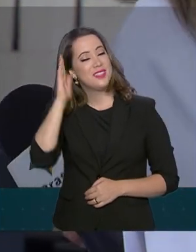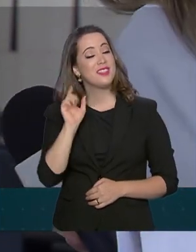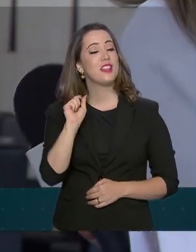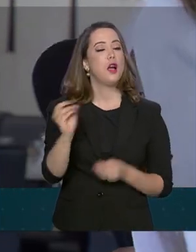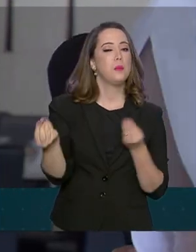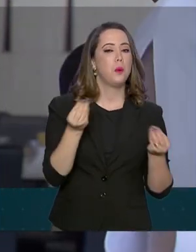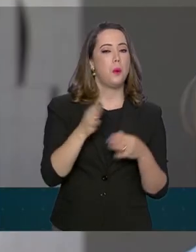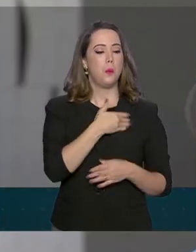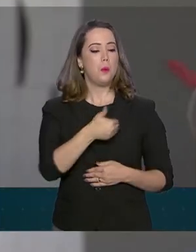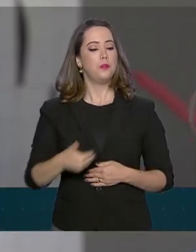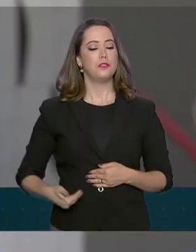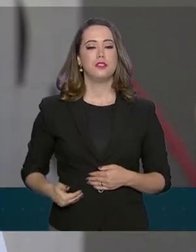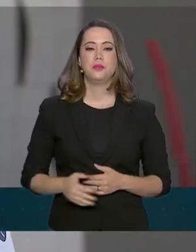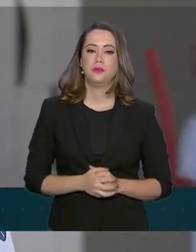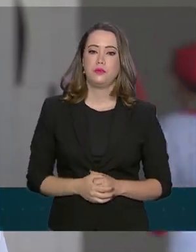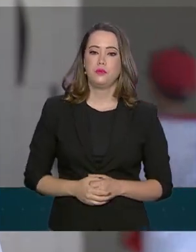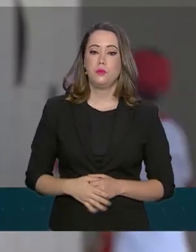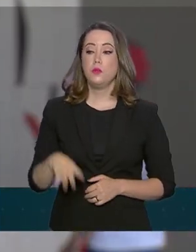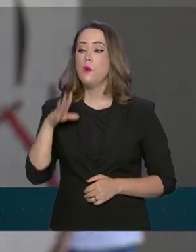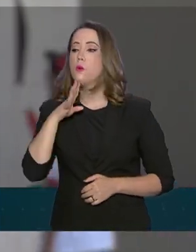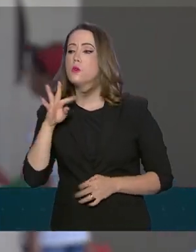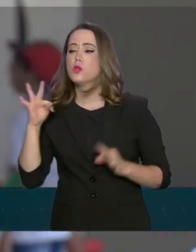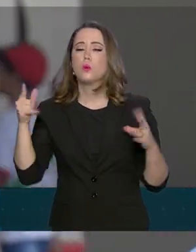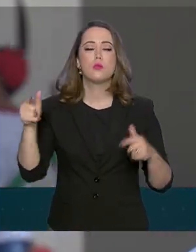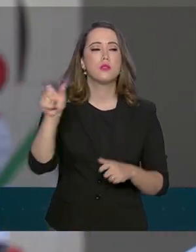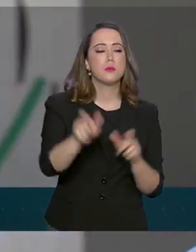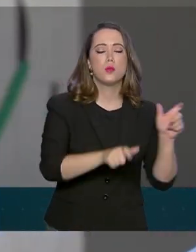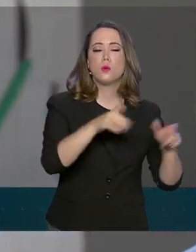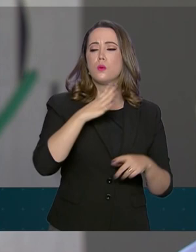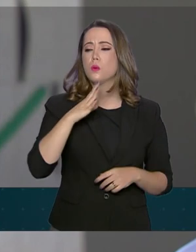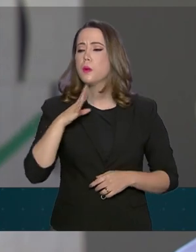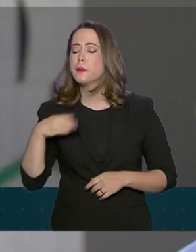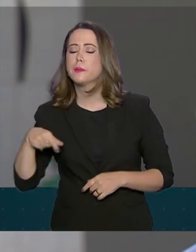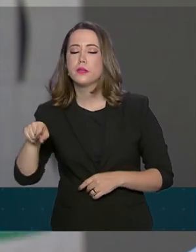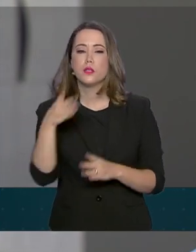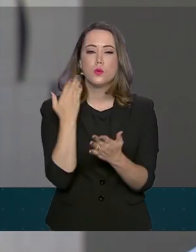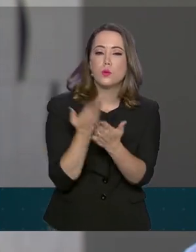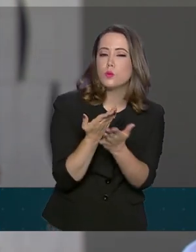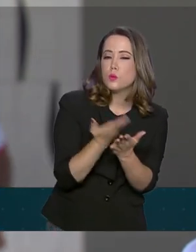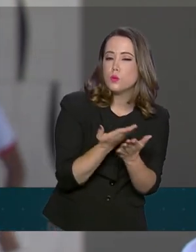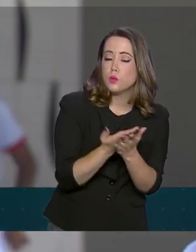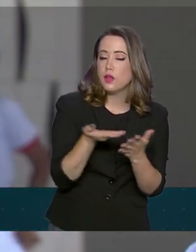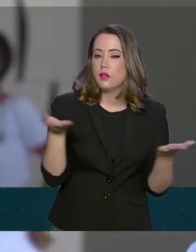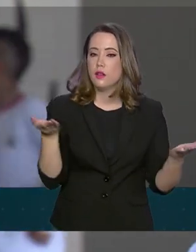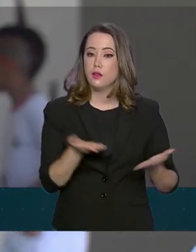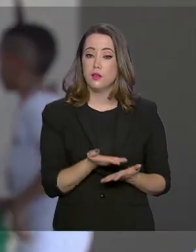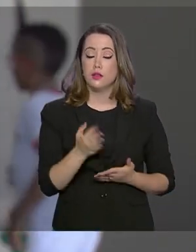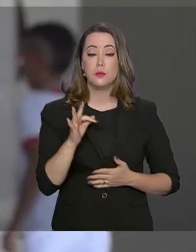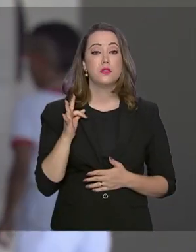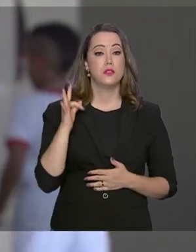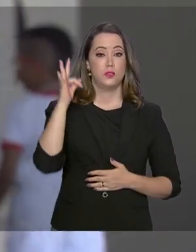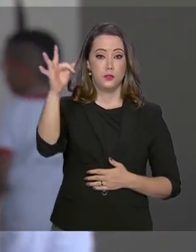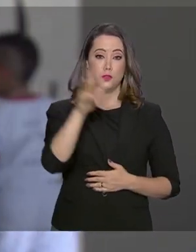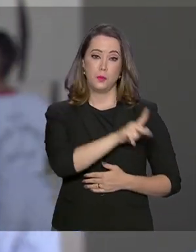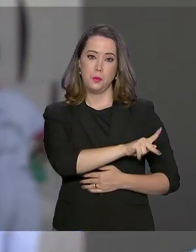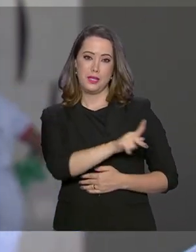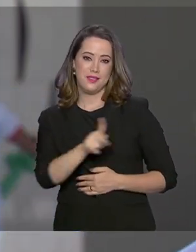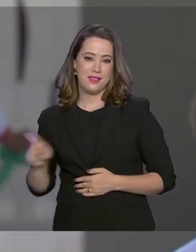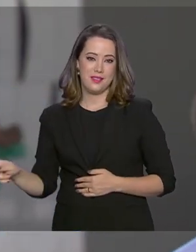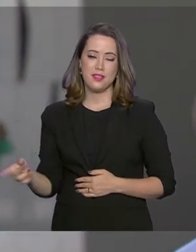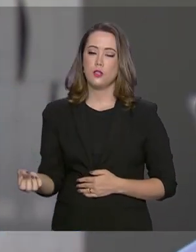como vai governar. Estou conhecendo todo mundo, estou estudando para virar um presidente